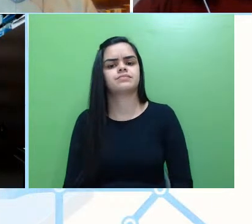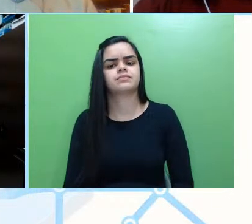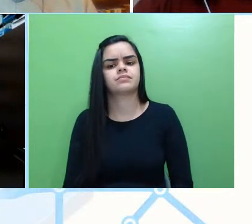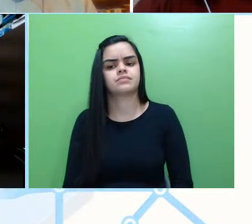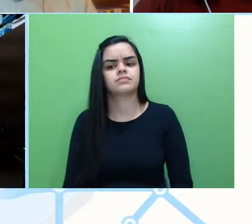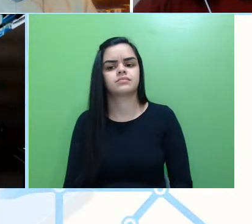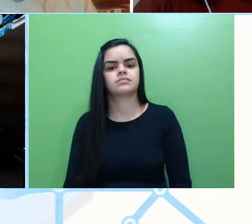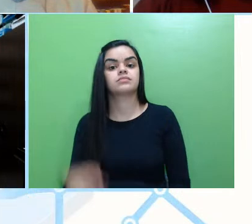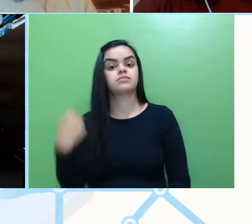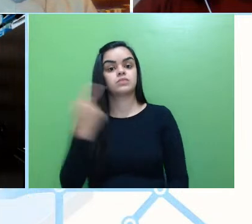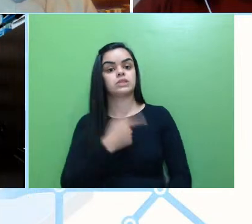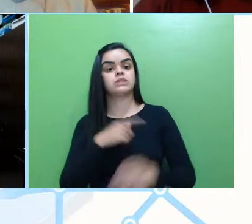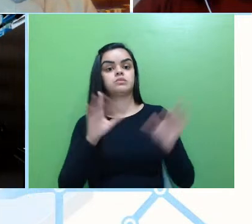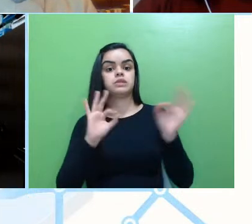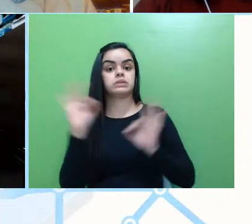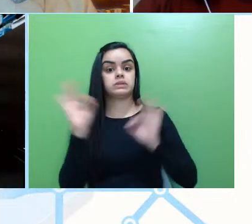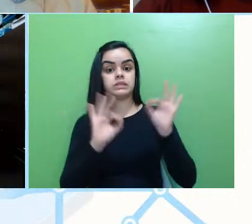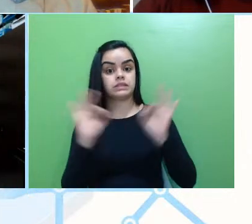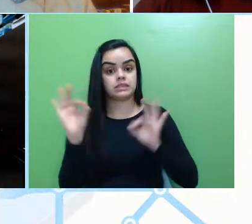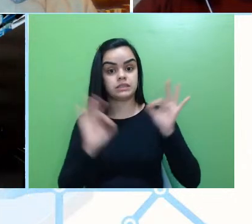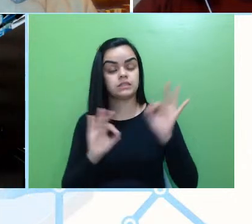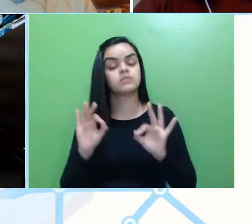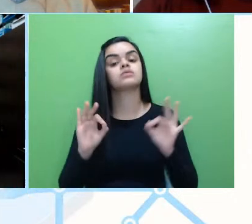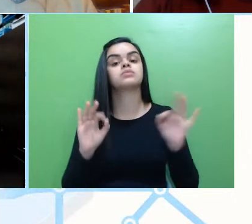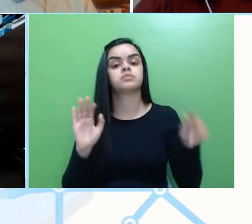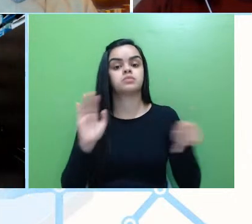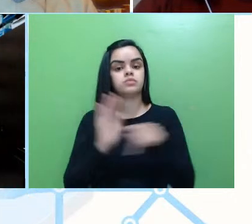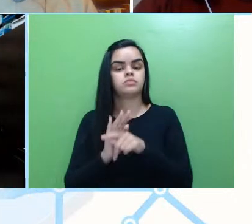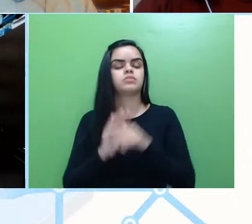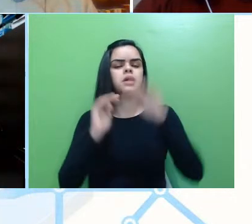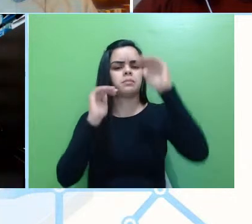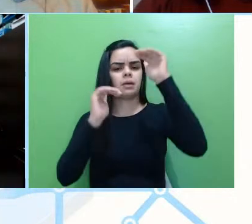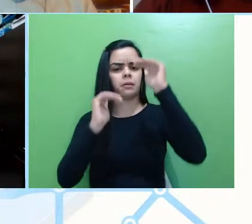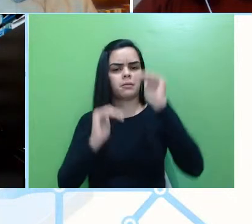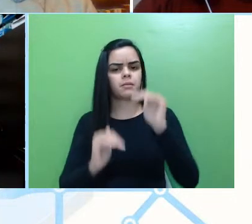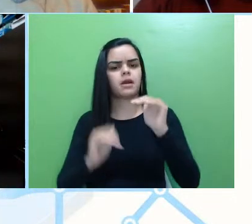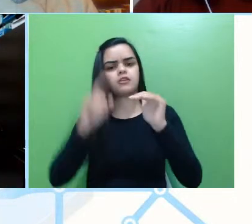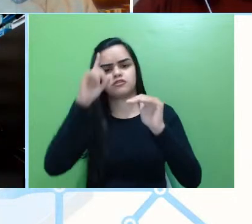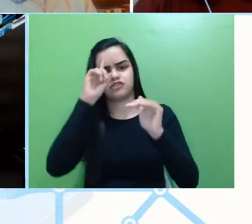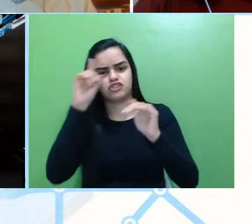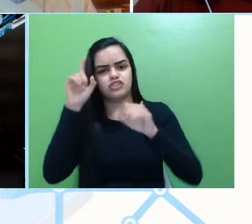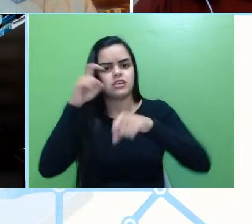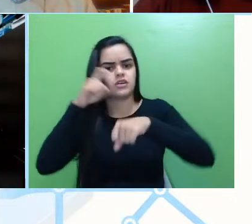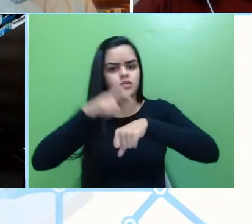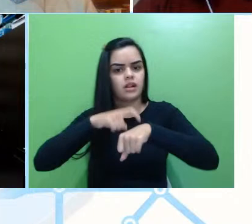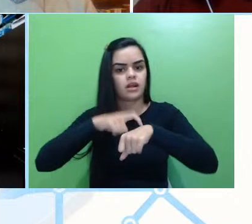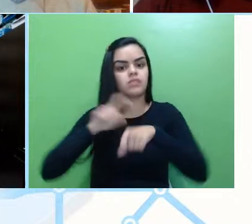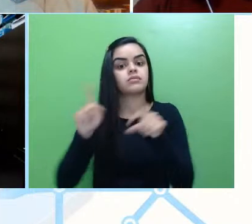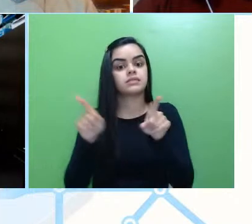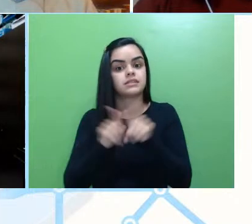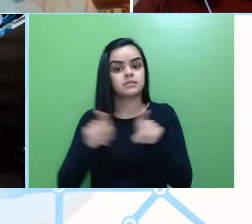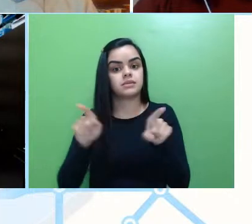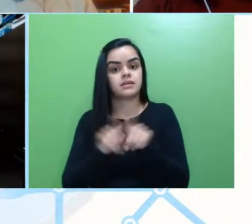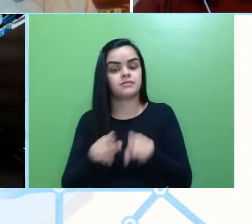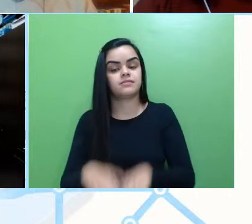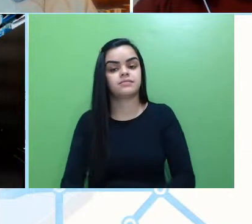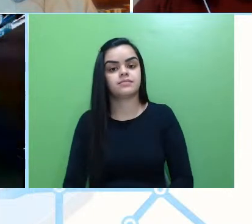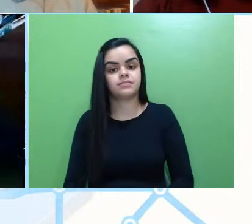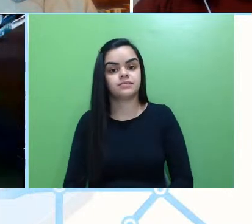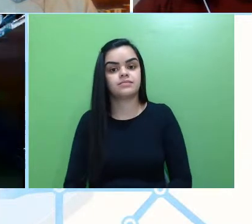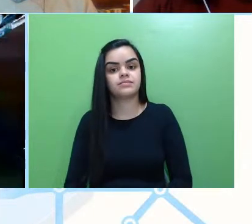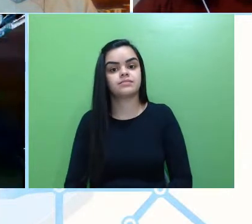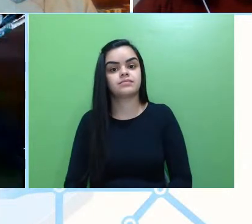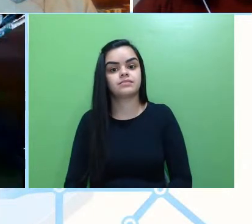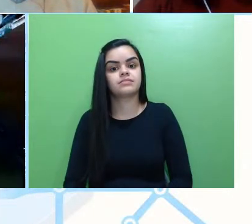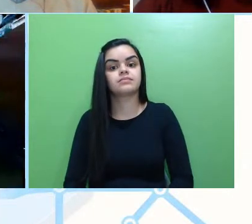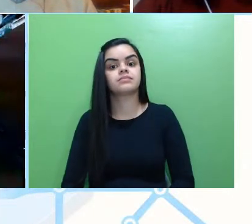estar organizando esses GTs por dias e horários, né? E acontece